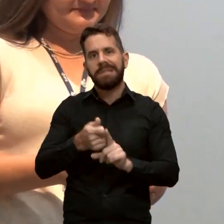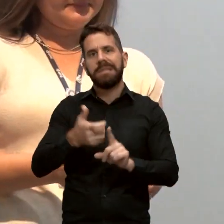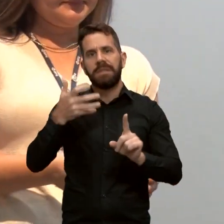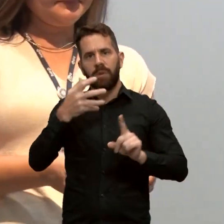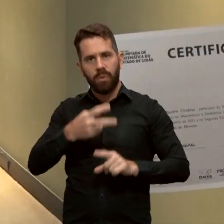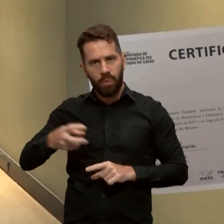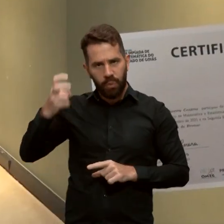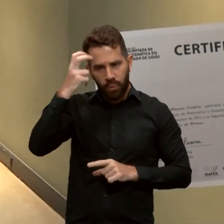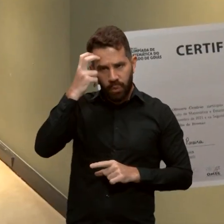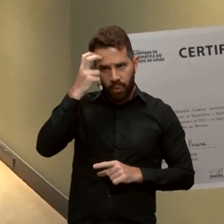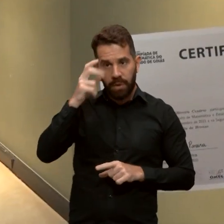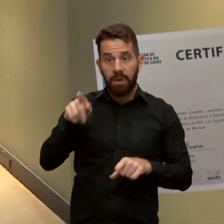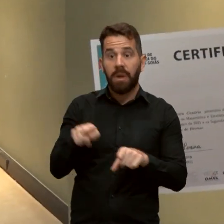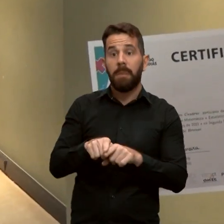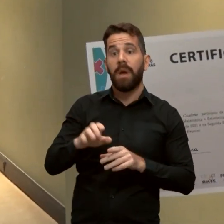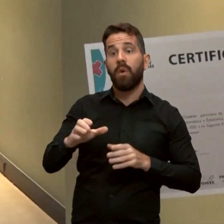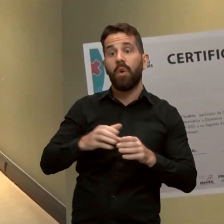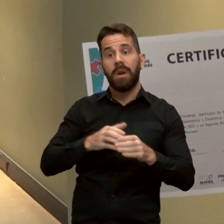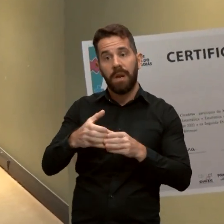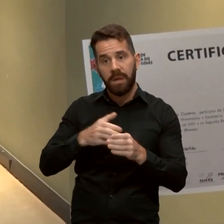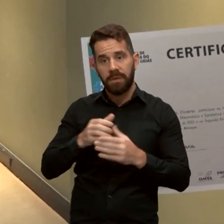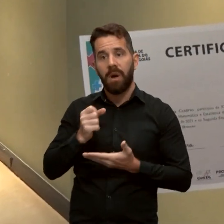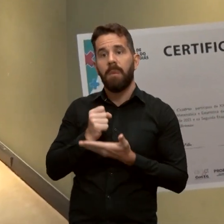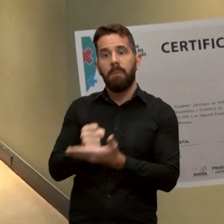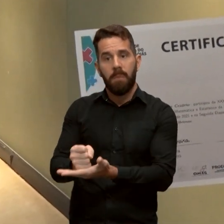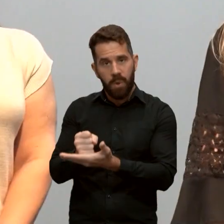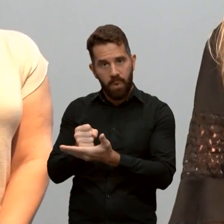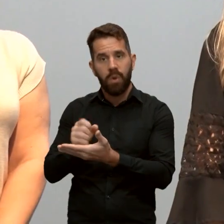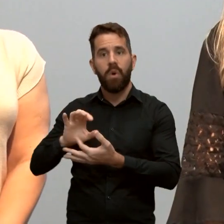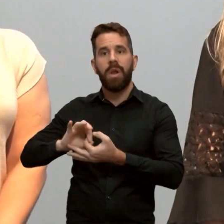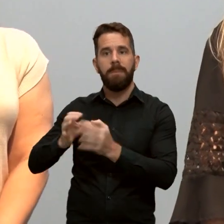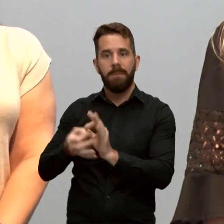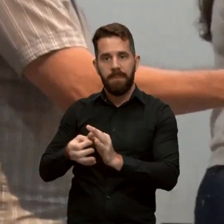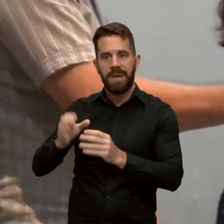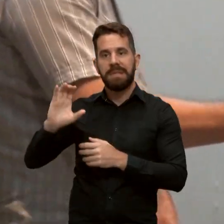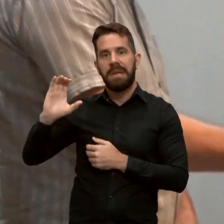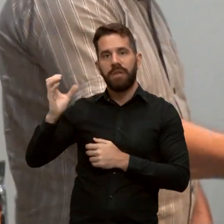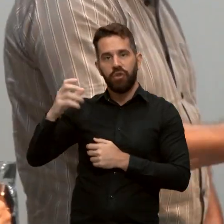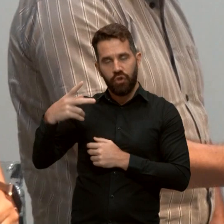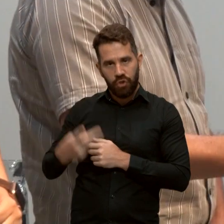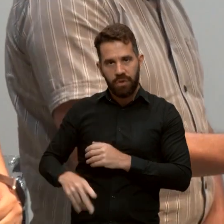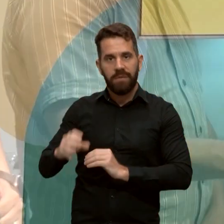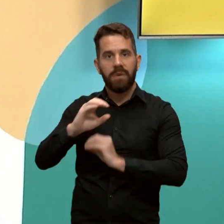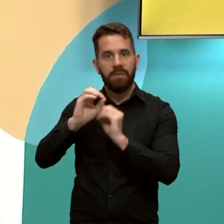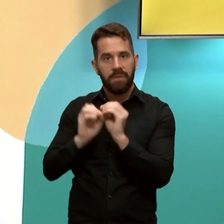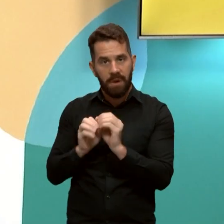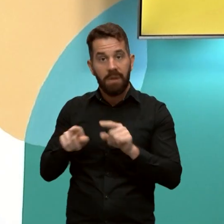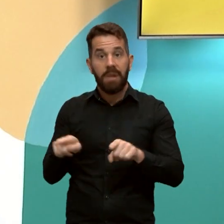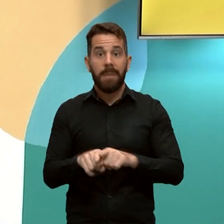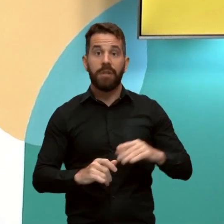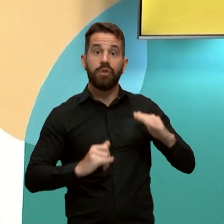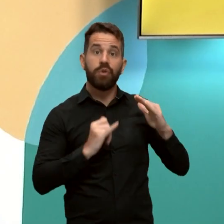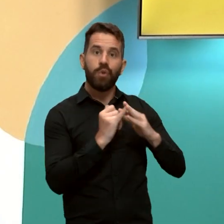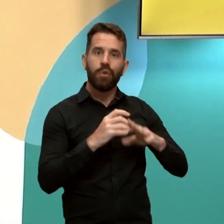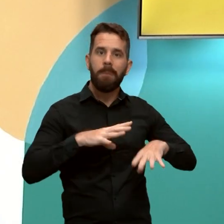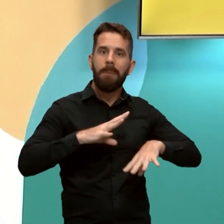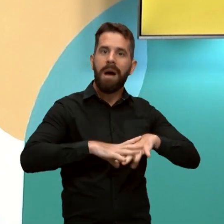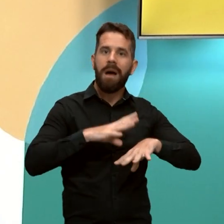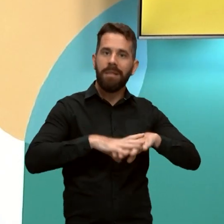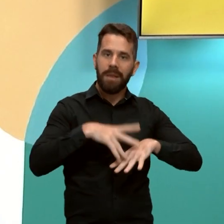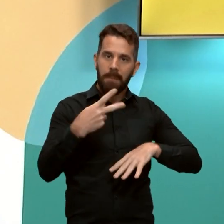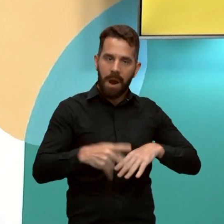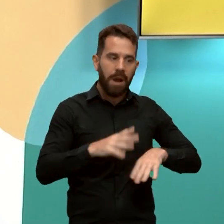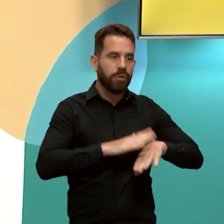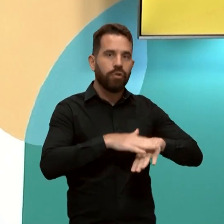Programa de Apoio às Olimpíadas Científicas na UFG e do Instituto de Matemática que organiza o